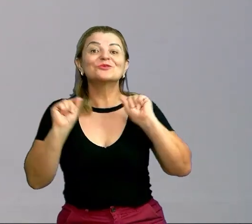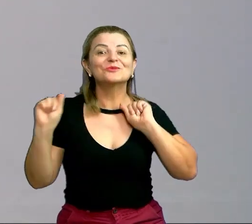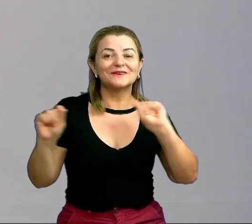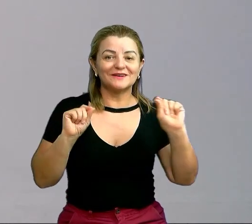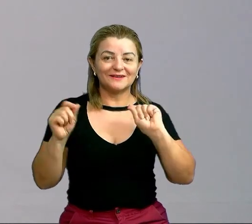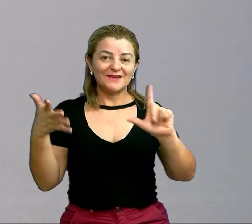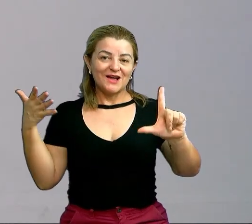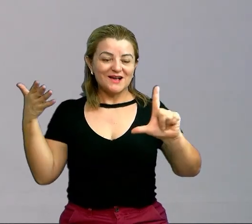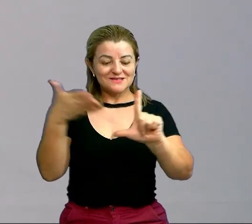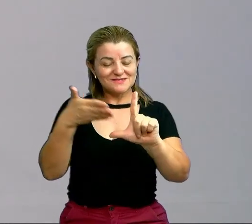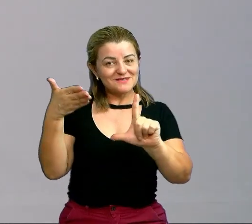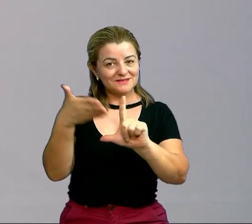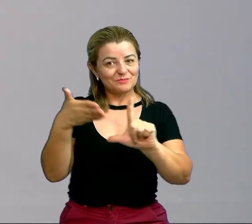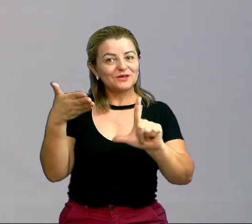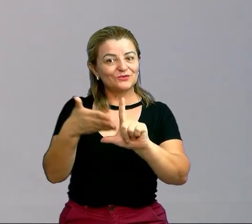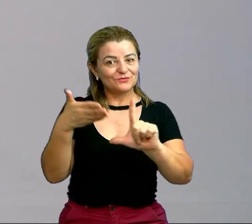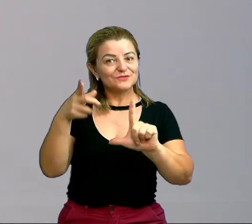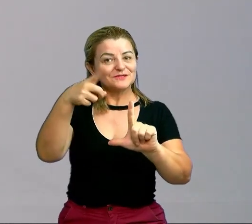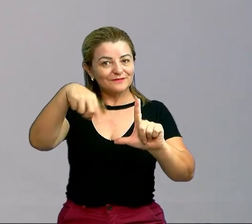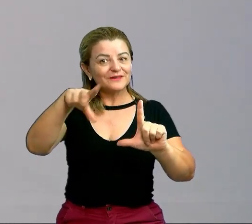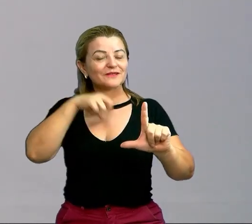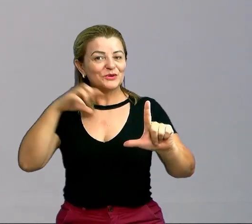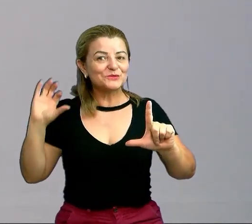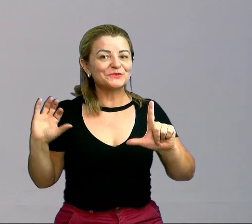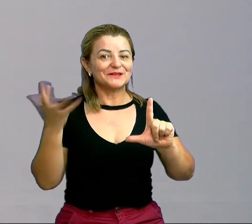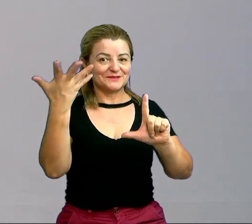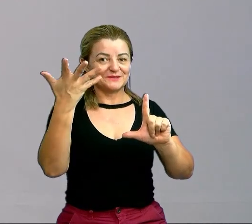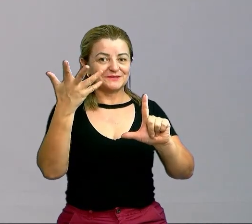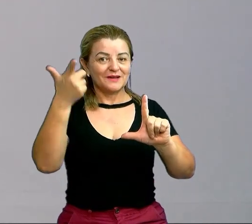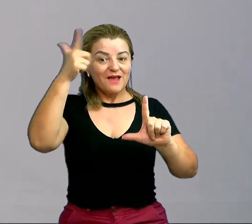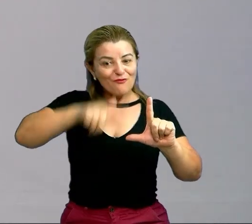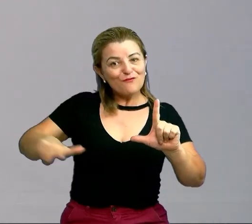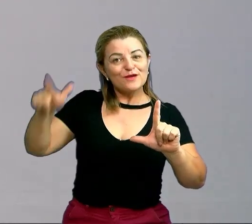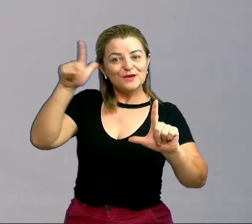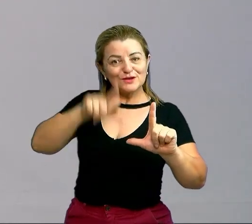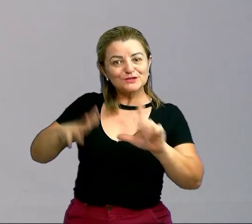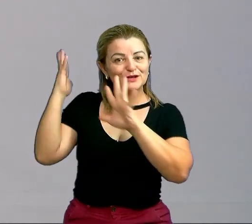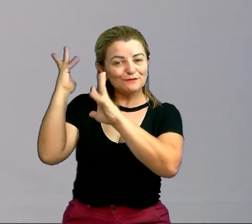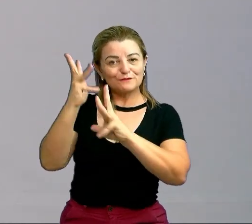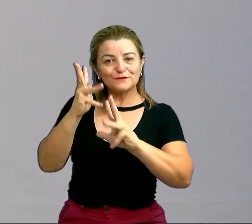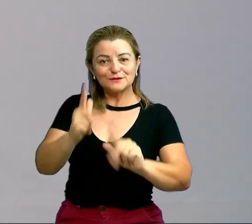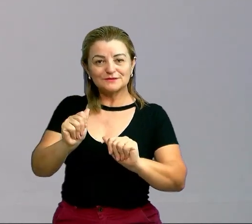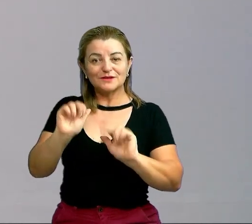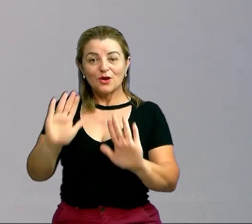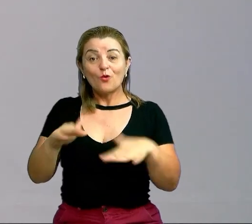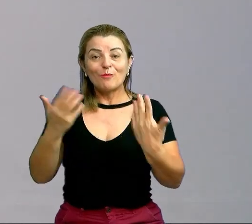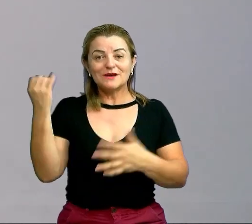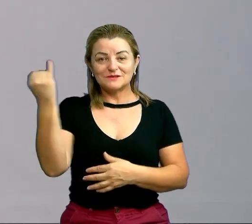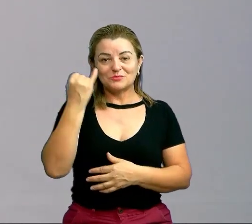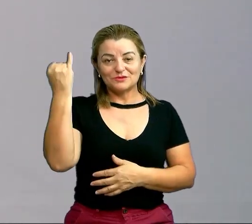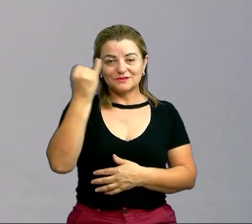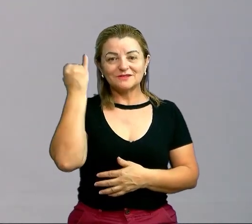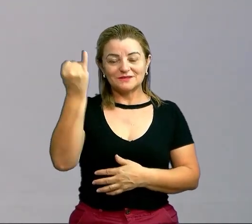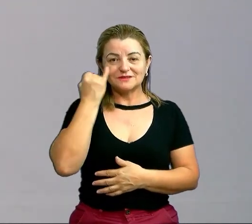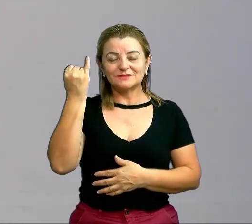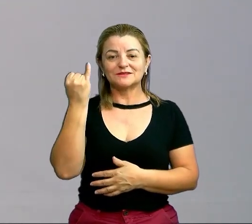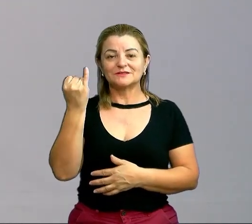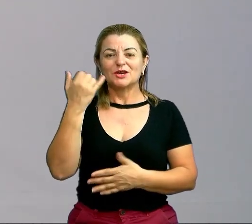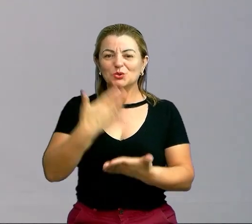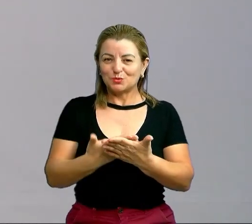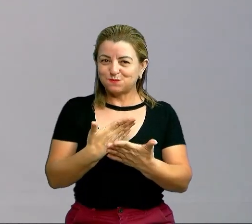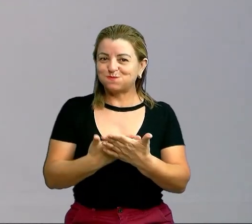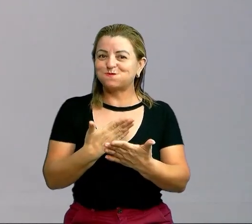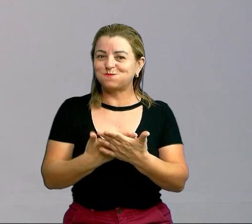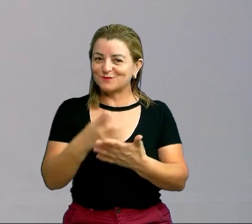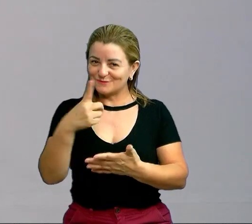Quando você acessa a plataforma, você vai ter os resultados. Reveja essa aula, se for o caso. E o mais importante. Dedique-se, porque você vai ter a